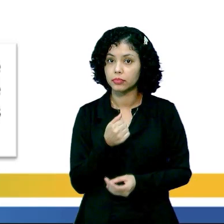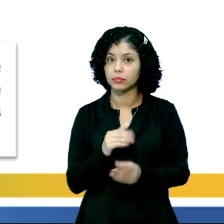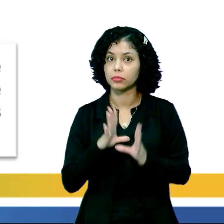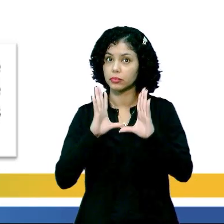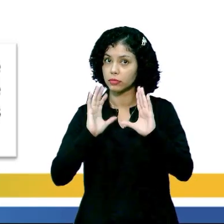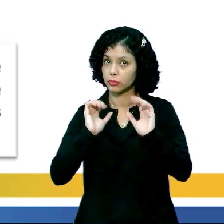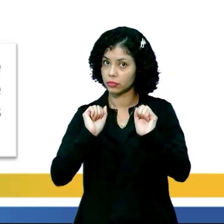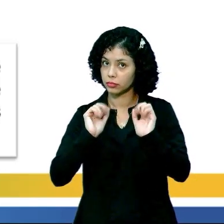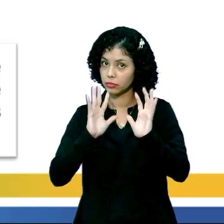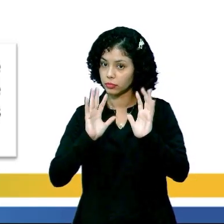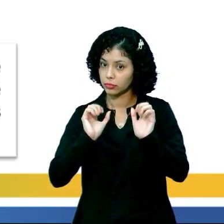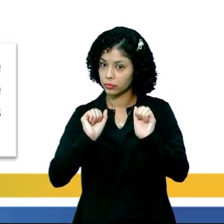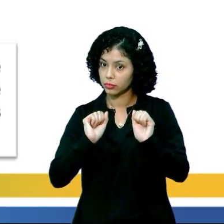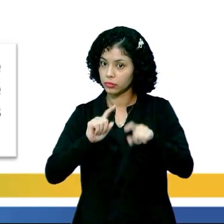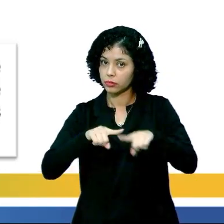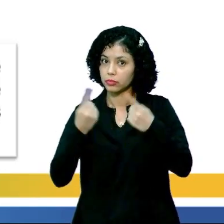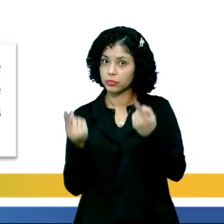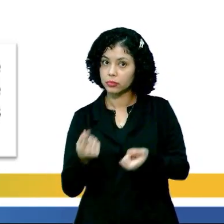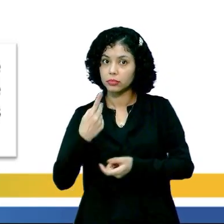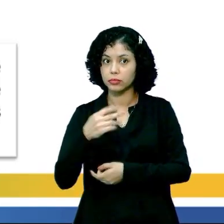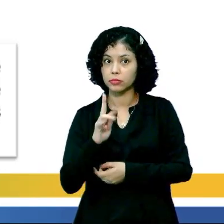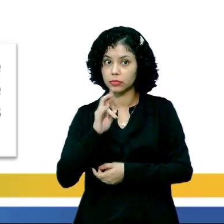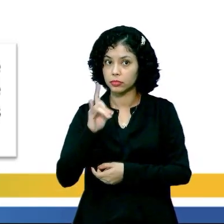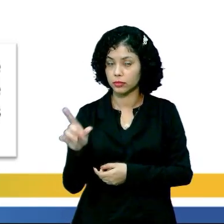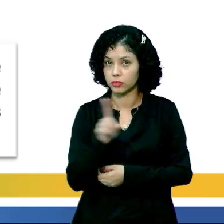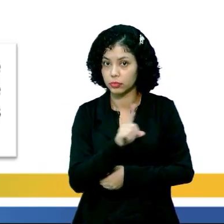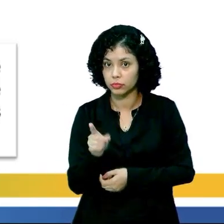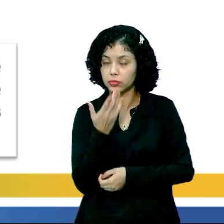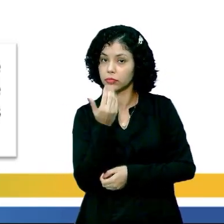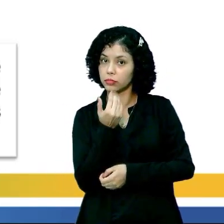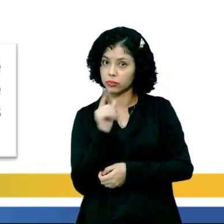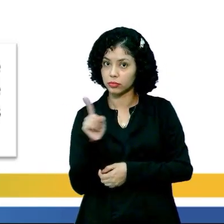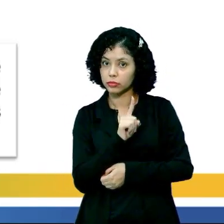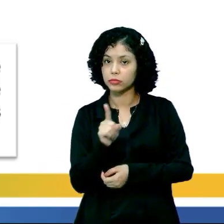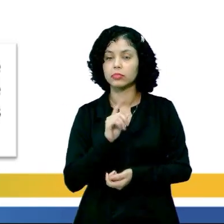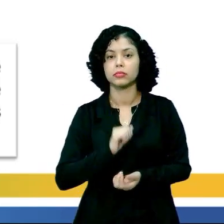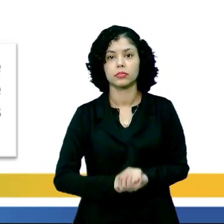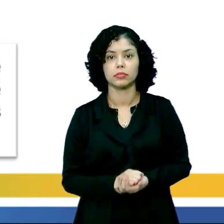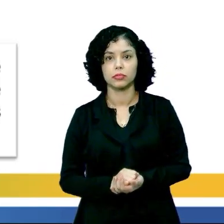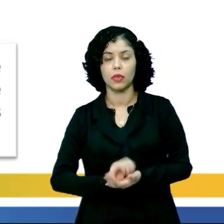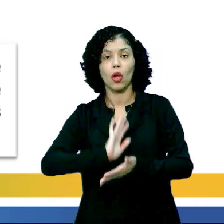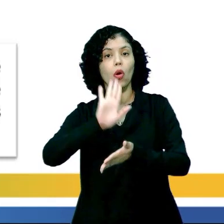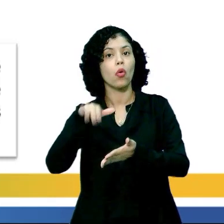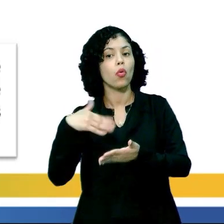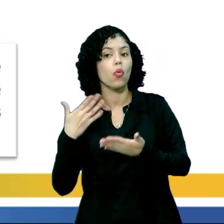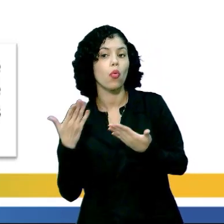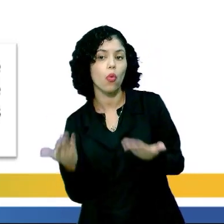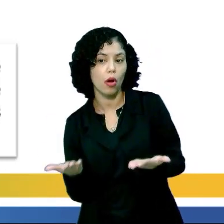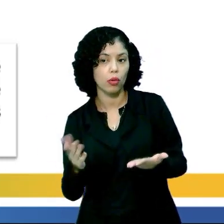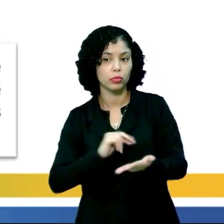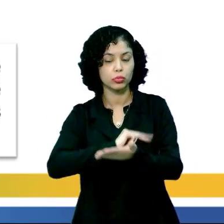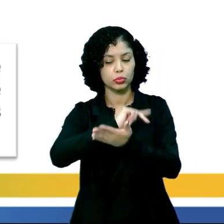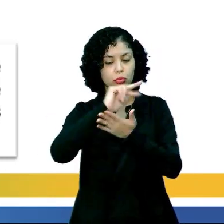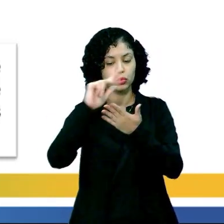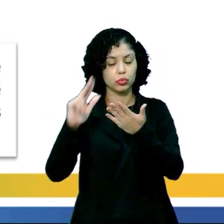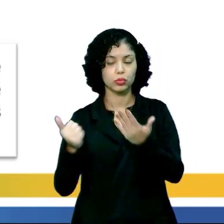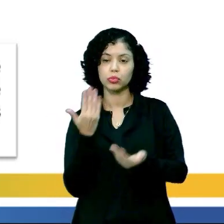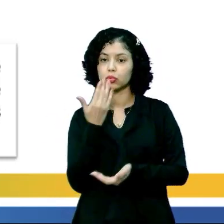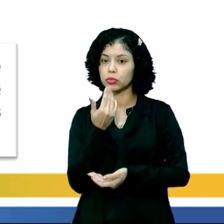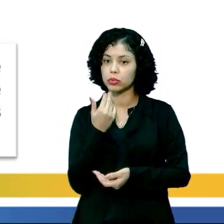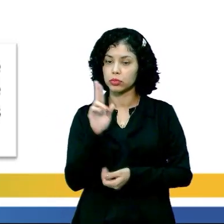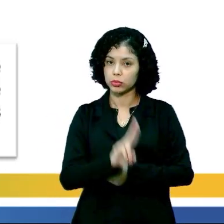palpável, mas o patrimônio não é a comida, e sim a técnica, o conhecimento